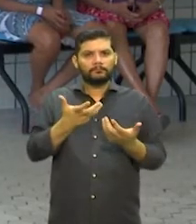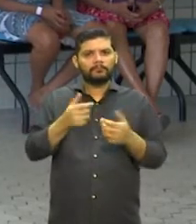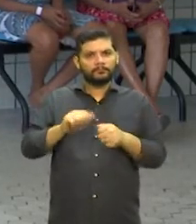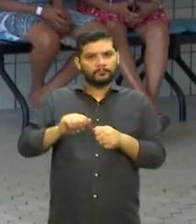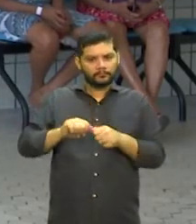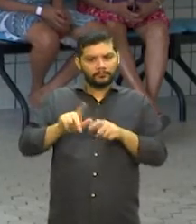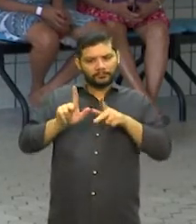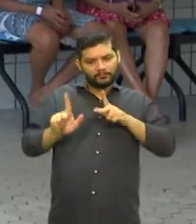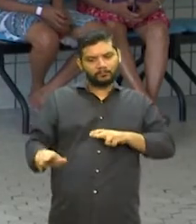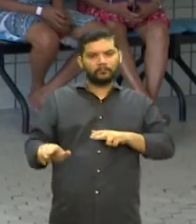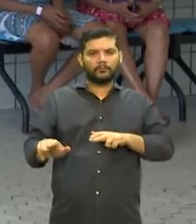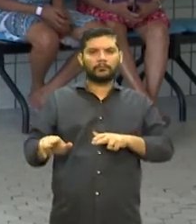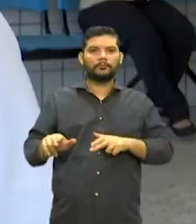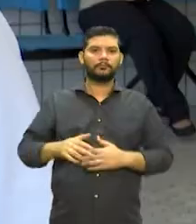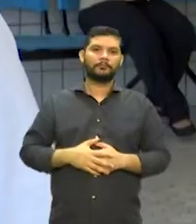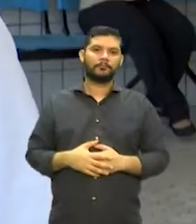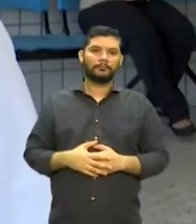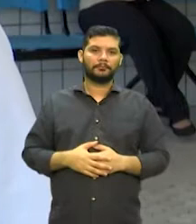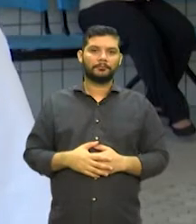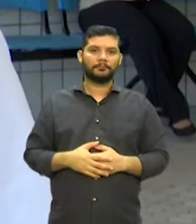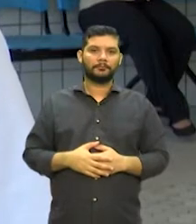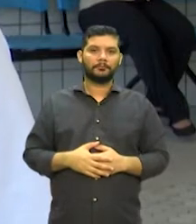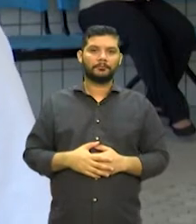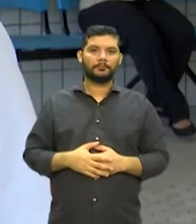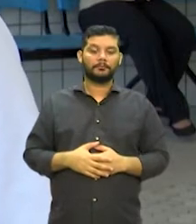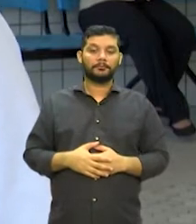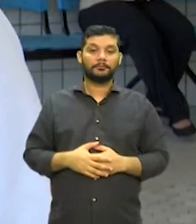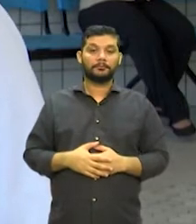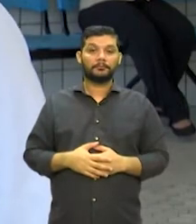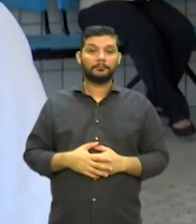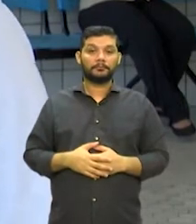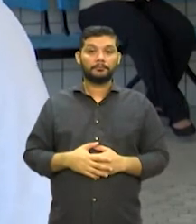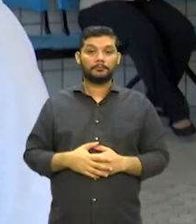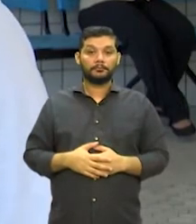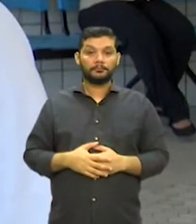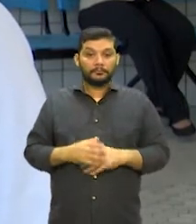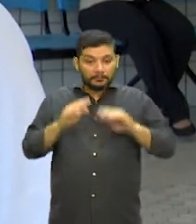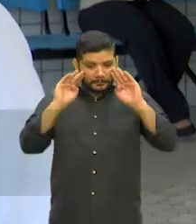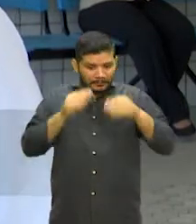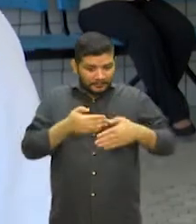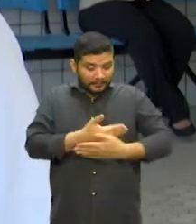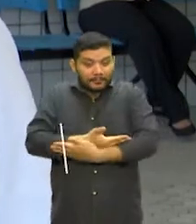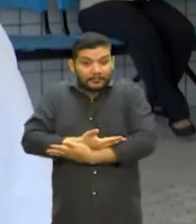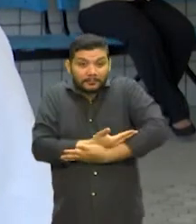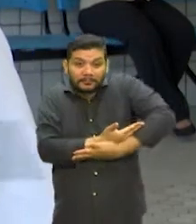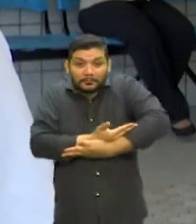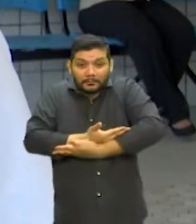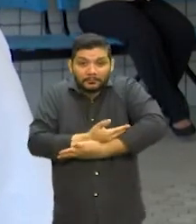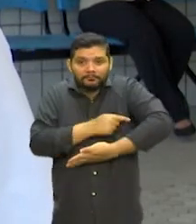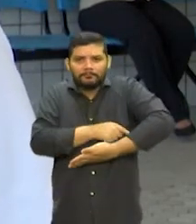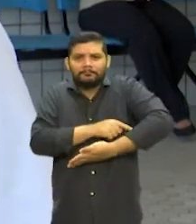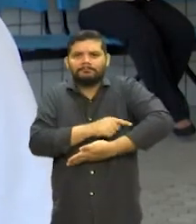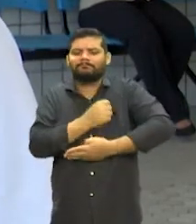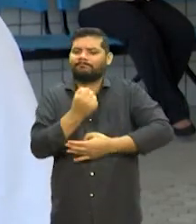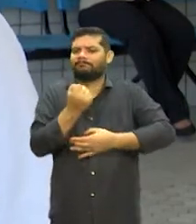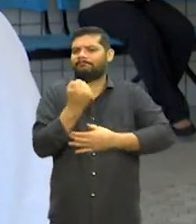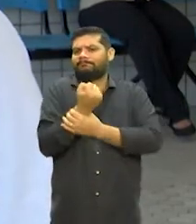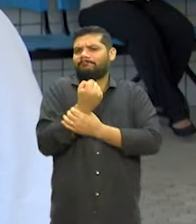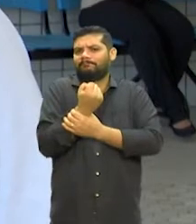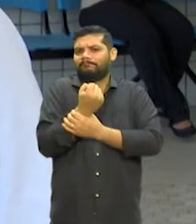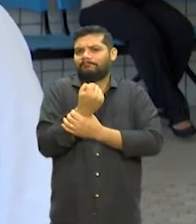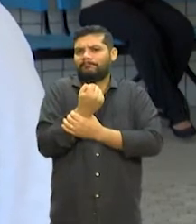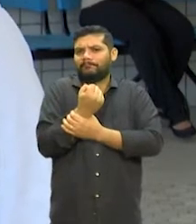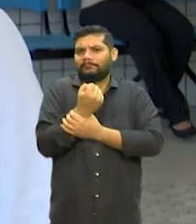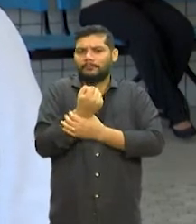também, assim como eu fiz com a minha primeira filha. Quando a gente foca no bebê, o nosso principal objetivo é realmente proteger, dar saúde ao